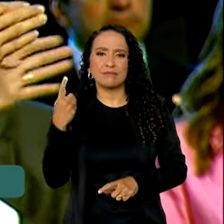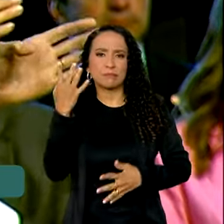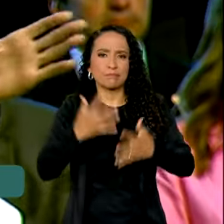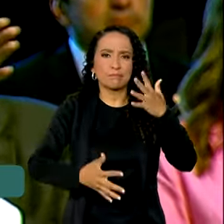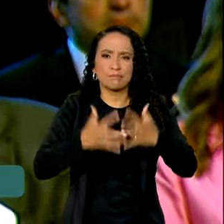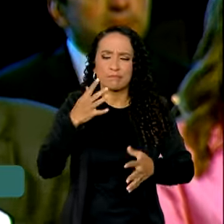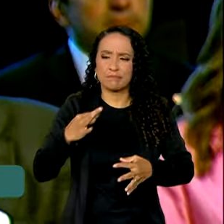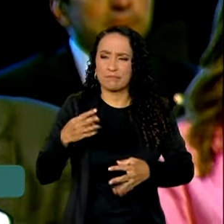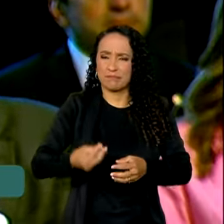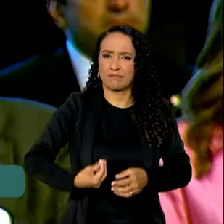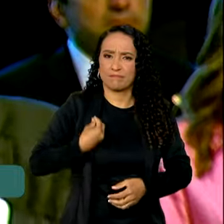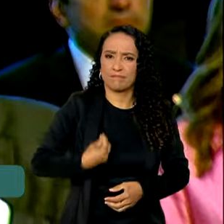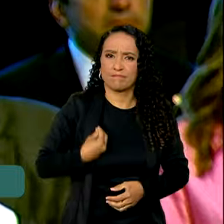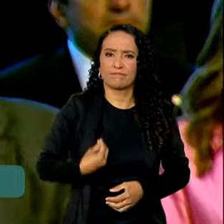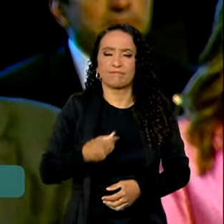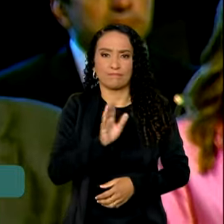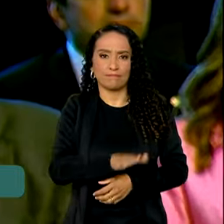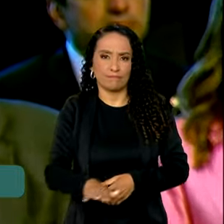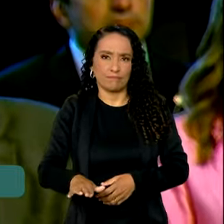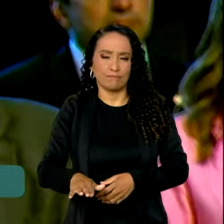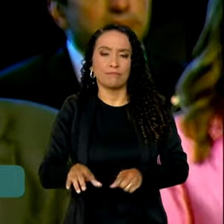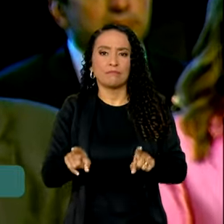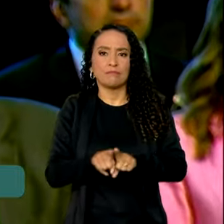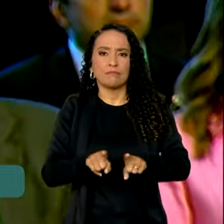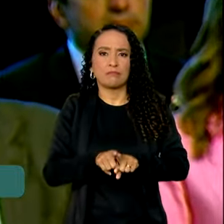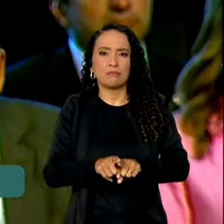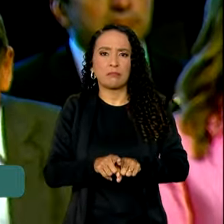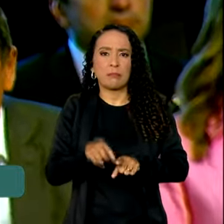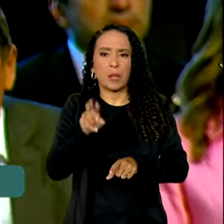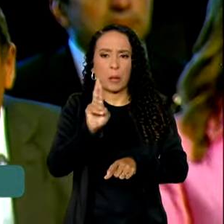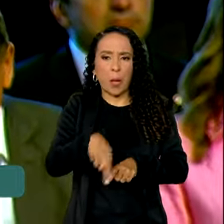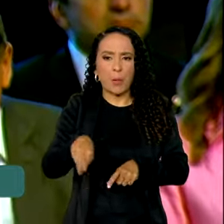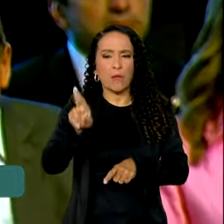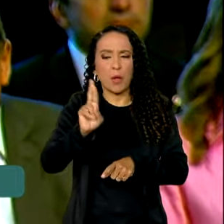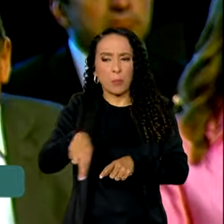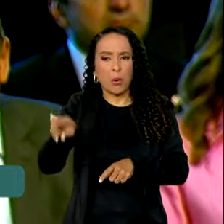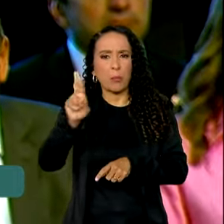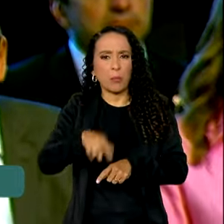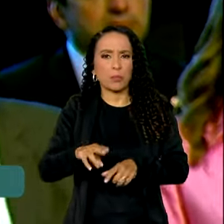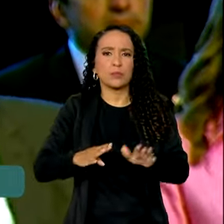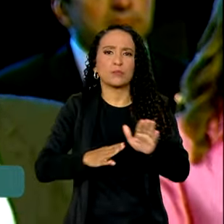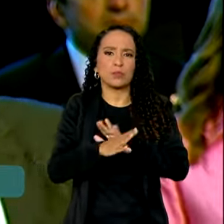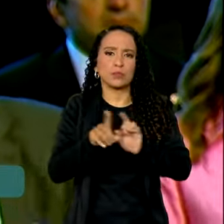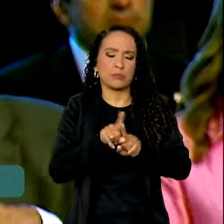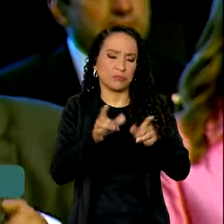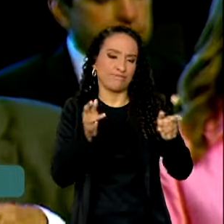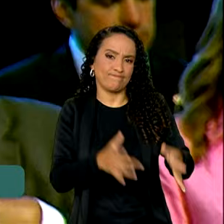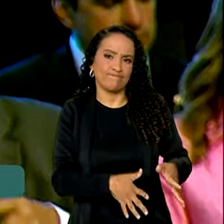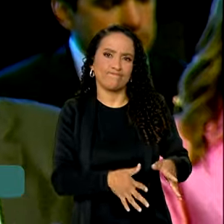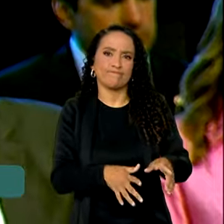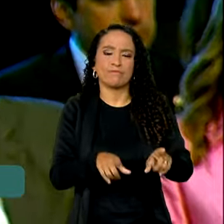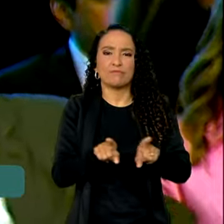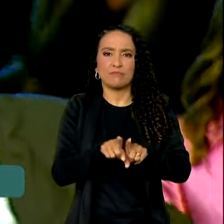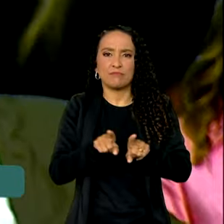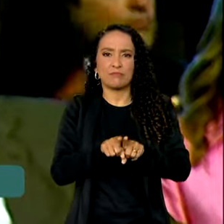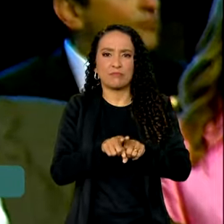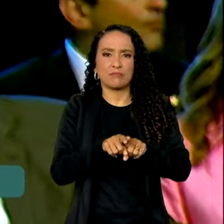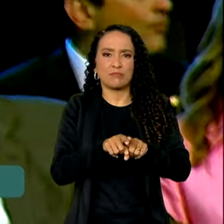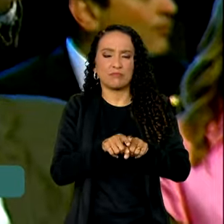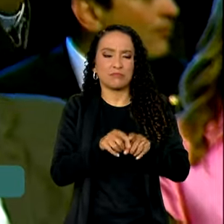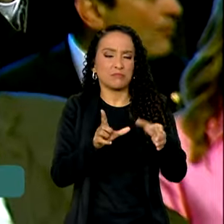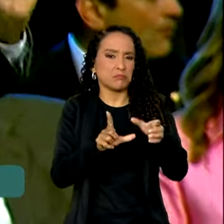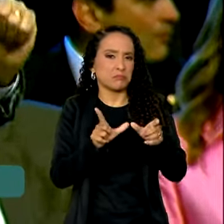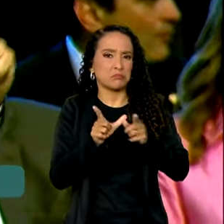toda a vida escolar dessa criança. Aumenta a repetência, aumenta o abandono escolar, aumenta a evasão.